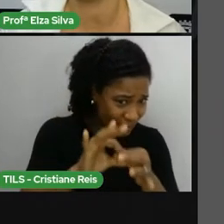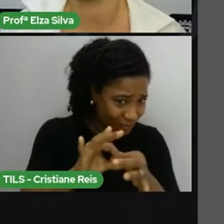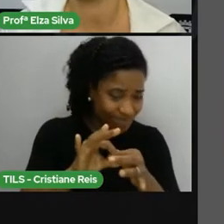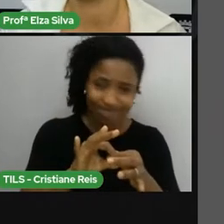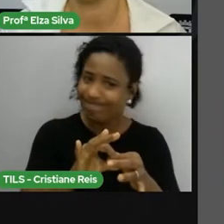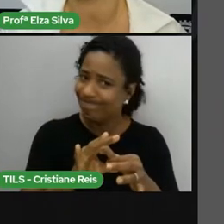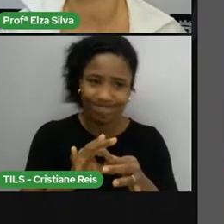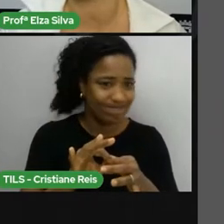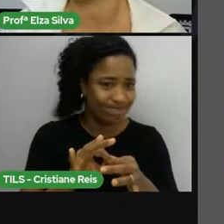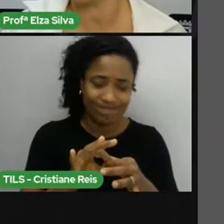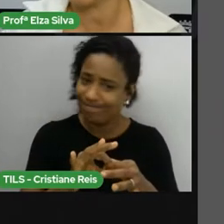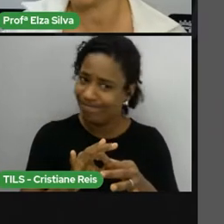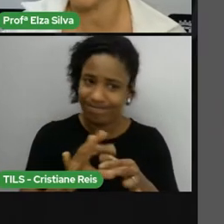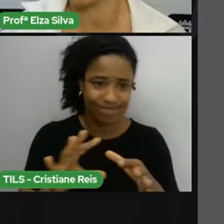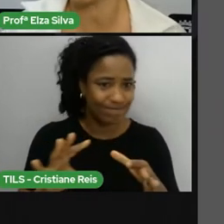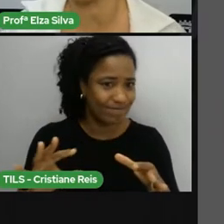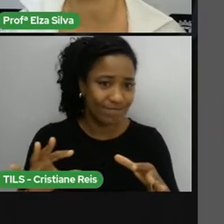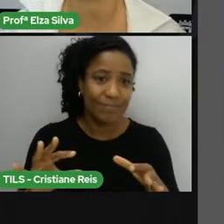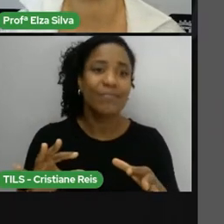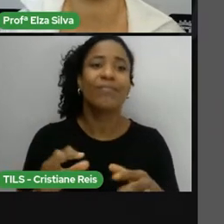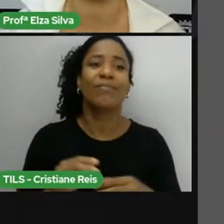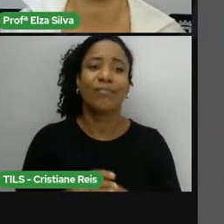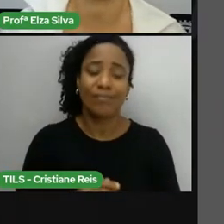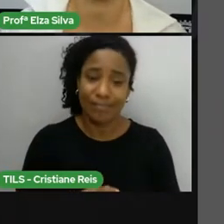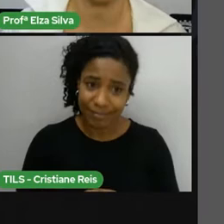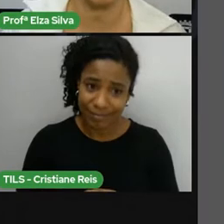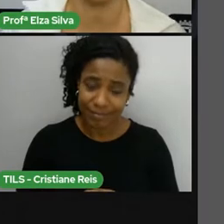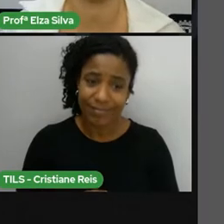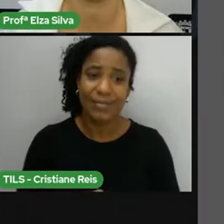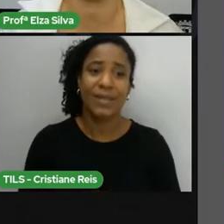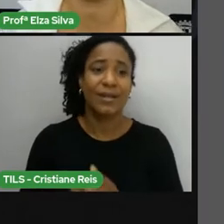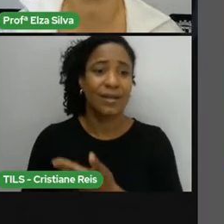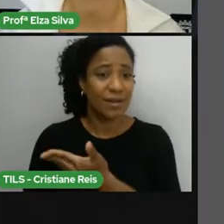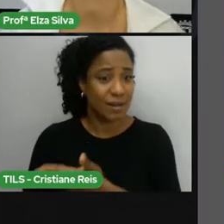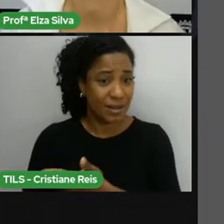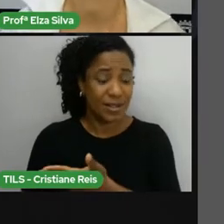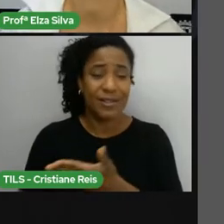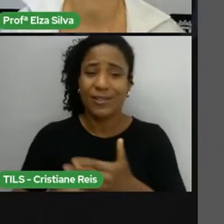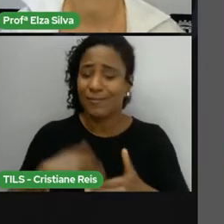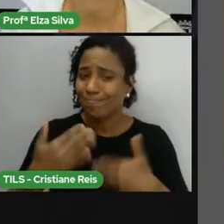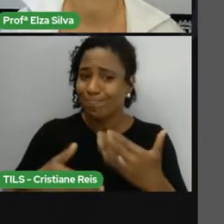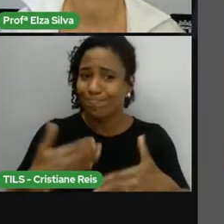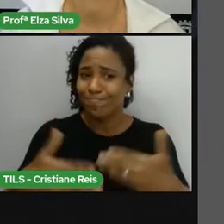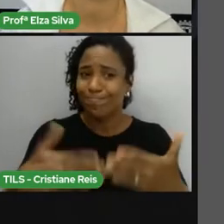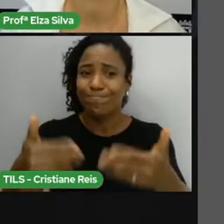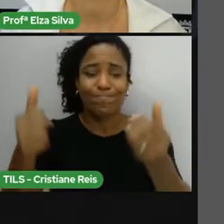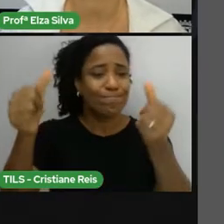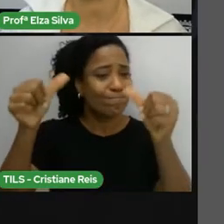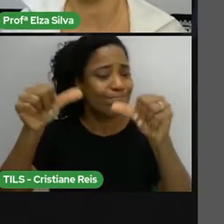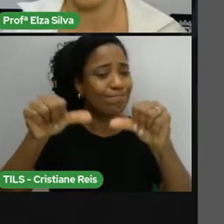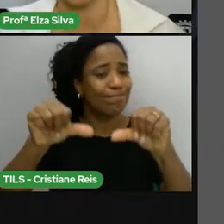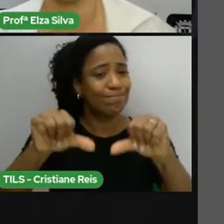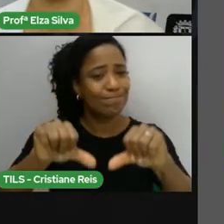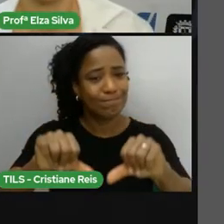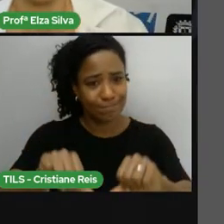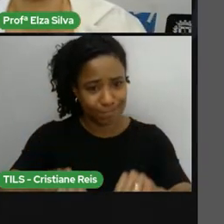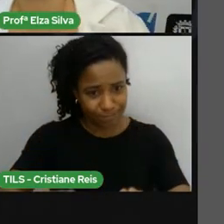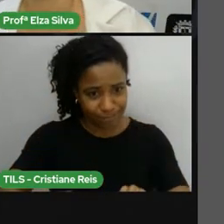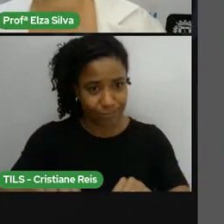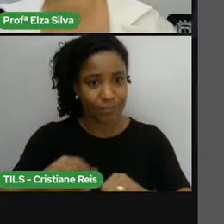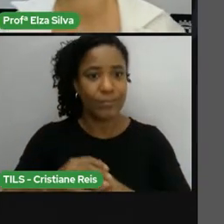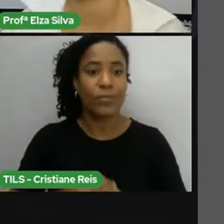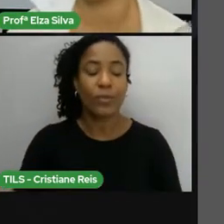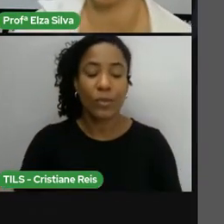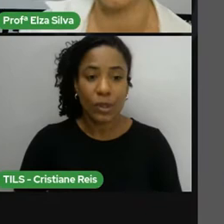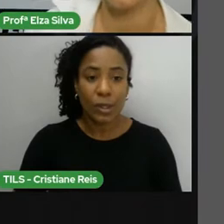E cada vez mais as coisas estão piorando. Na verdade, a